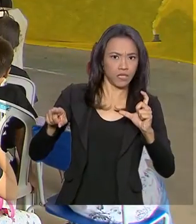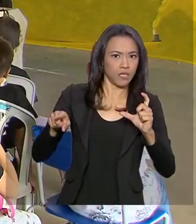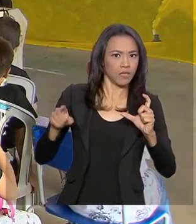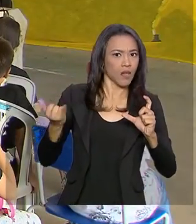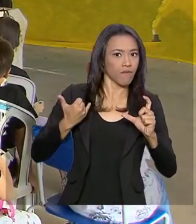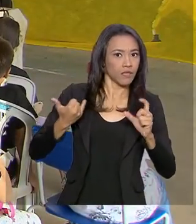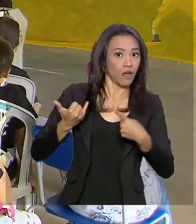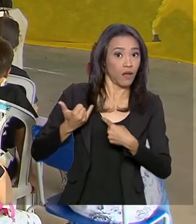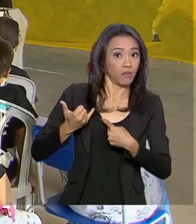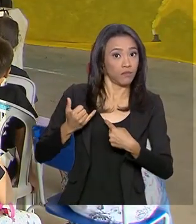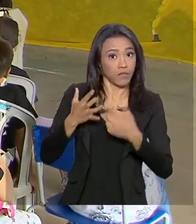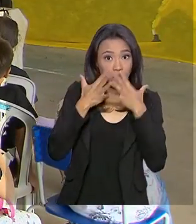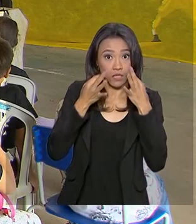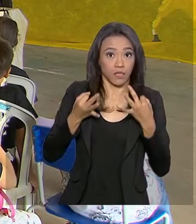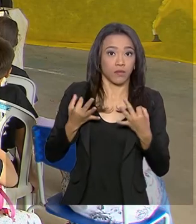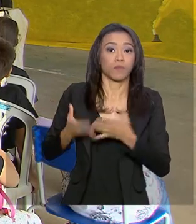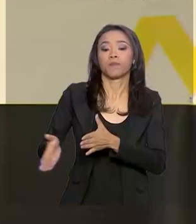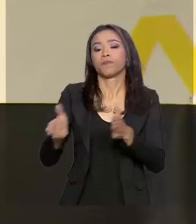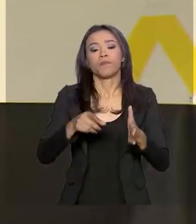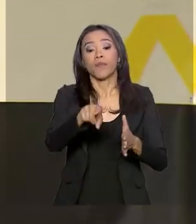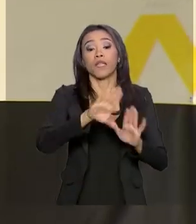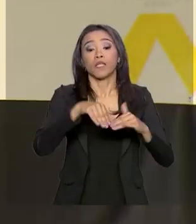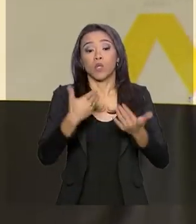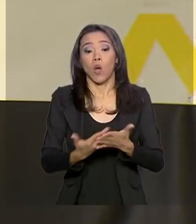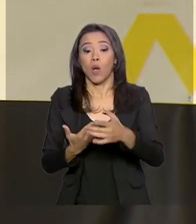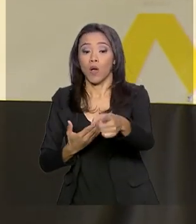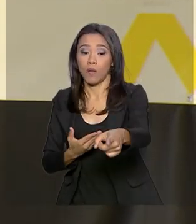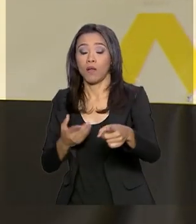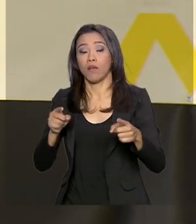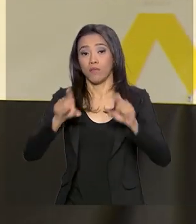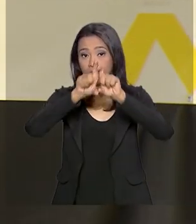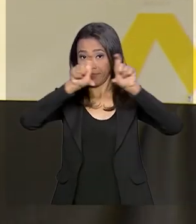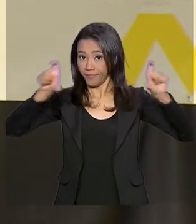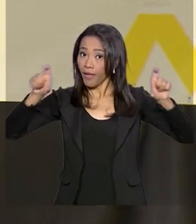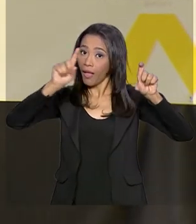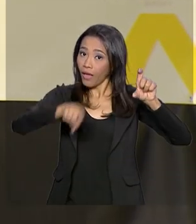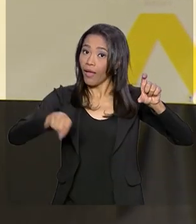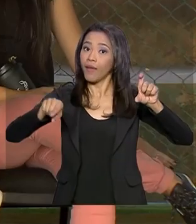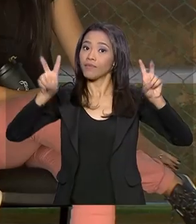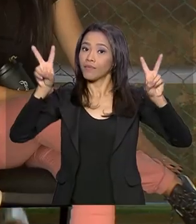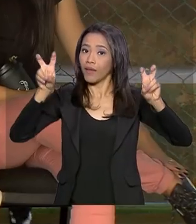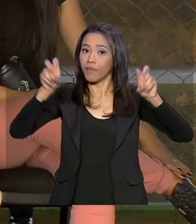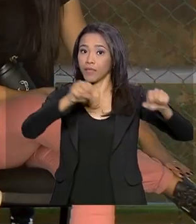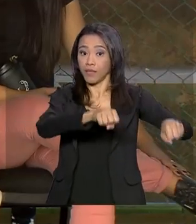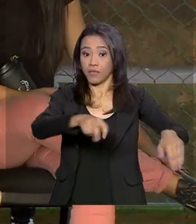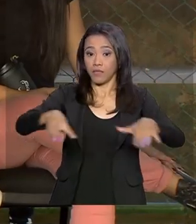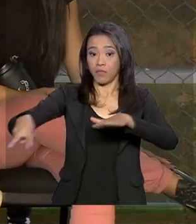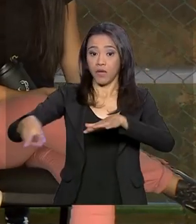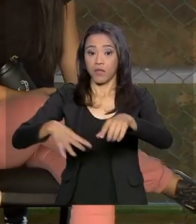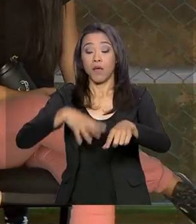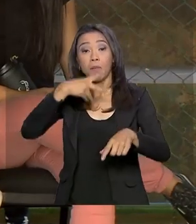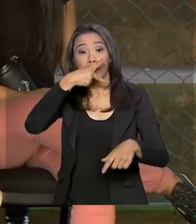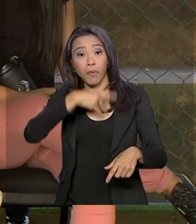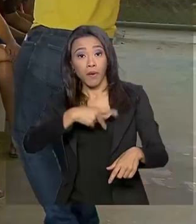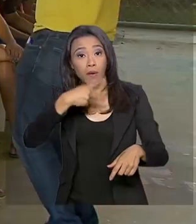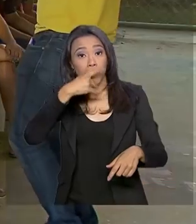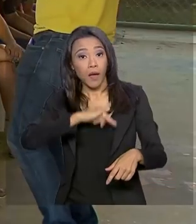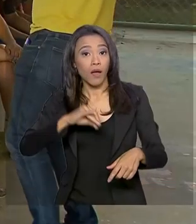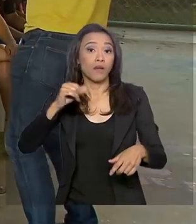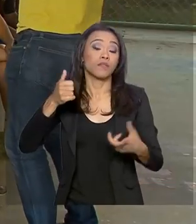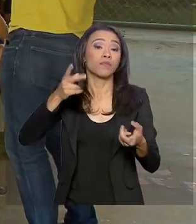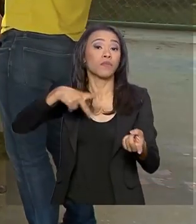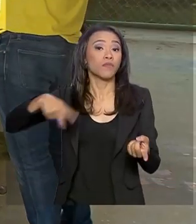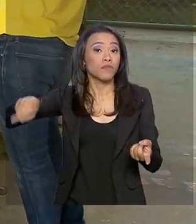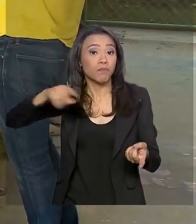escola que foi mostrada no início dessa matéria, a prevenção ao suicídio virou tema da semana. Pais e professores participaram de